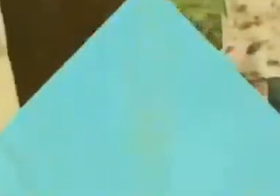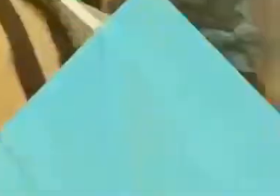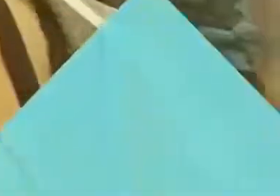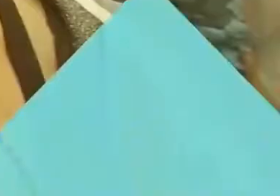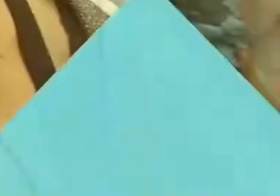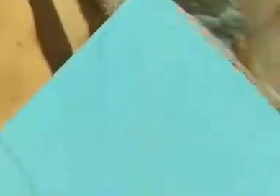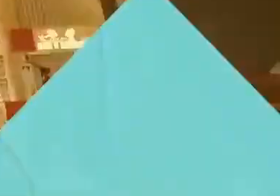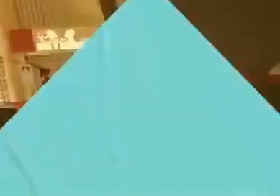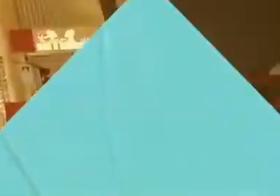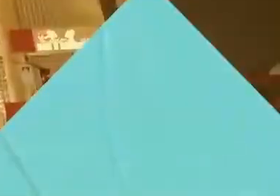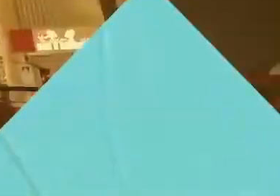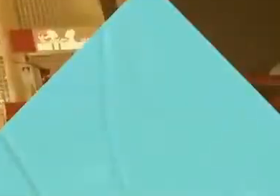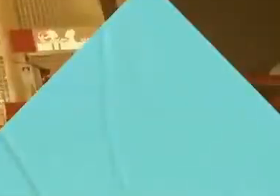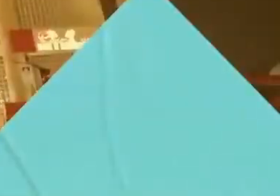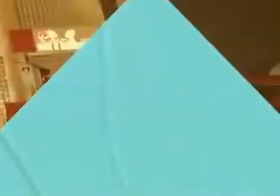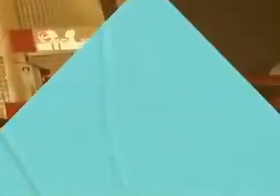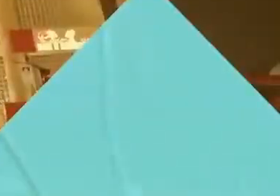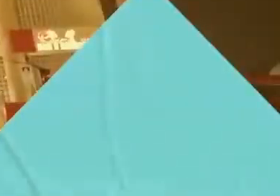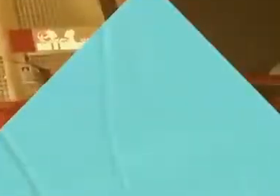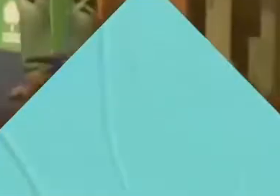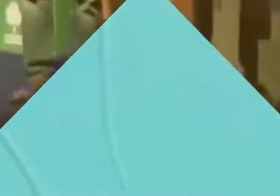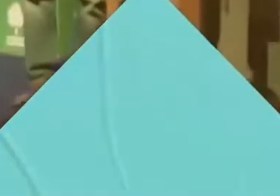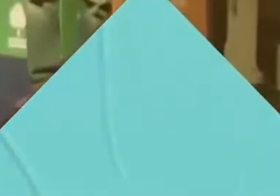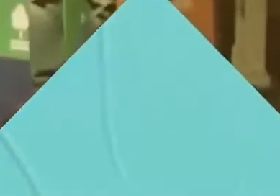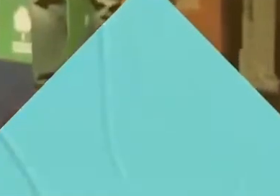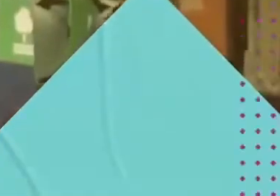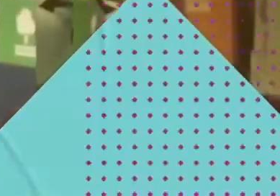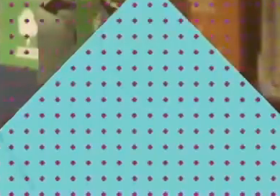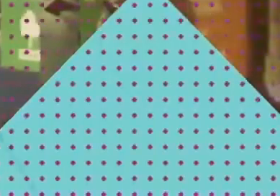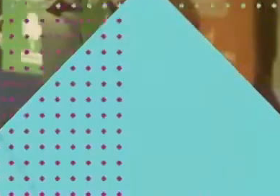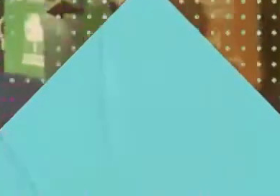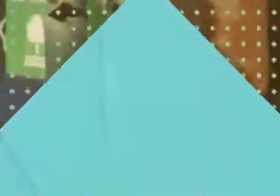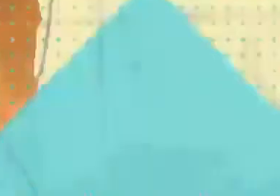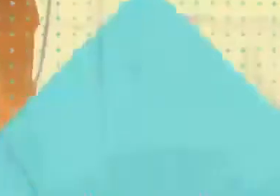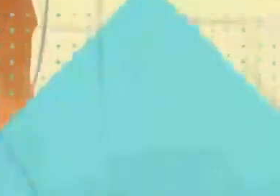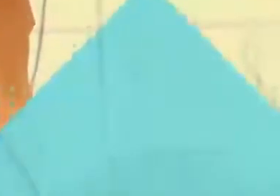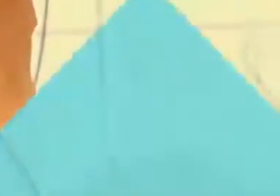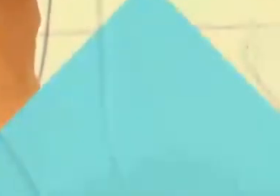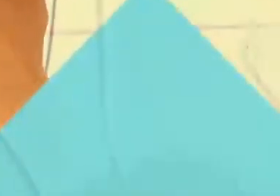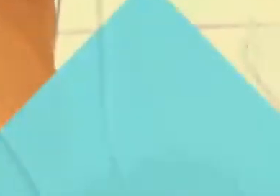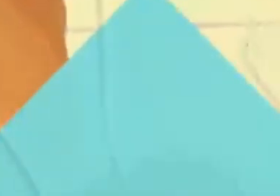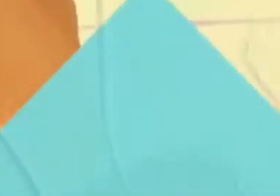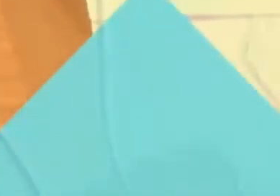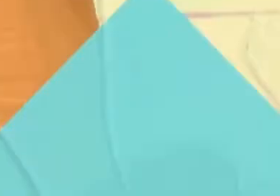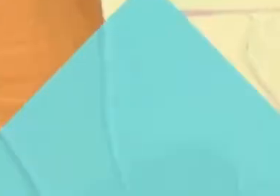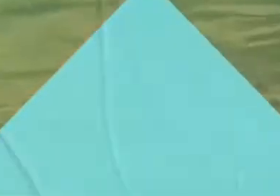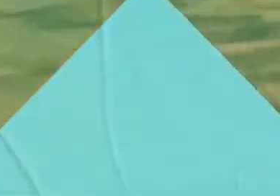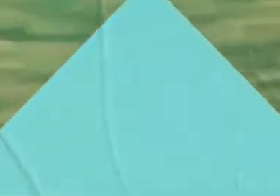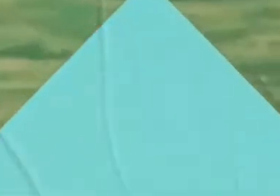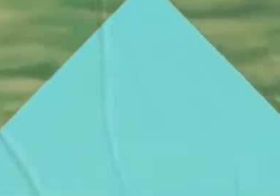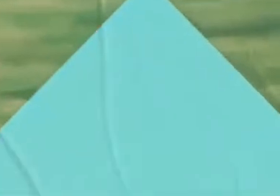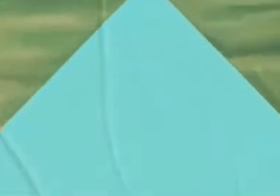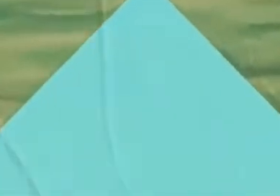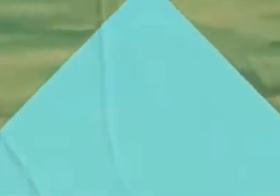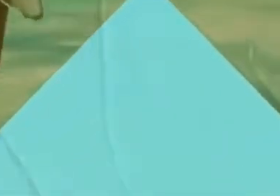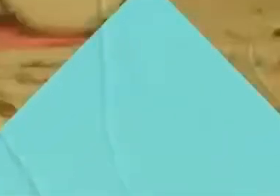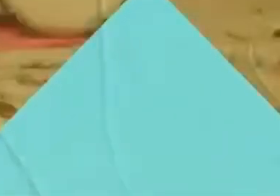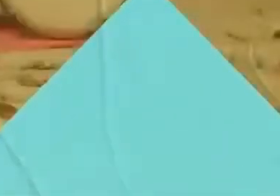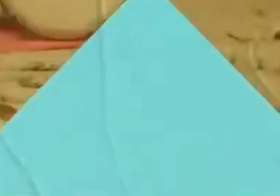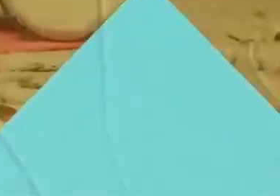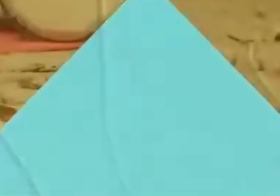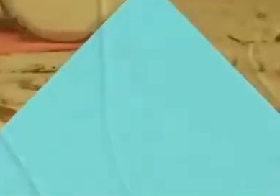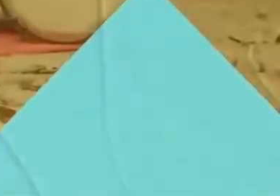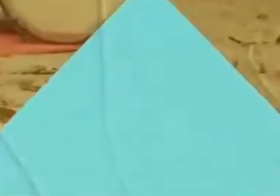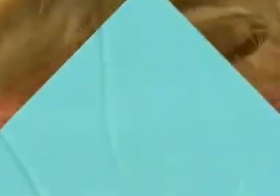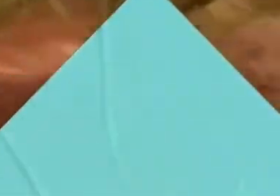seguro para debater questões cada vez mais urgentes sobre meio ambiente, consumo consciente, diversidade, desigualdade e